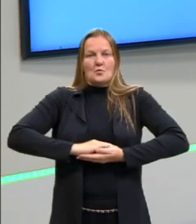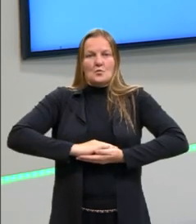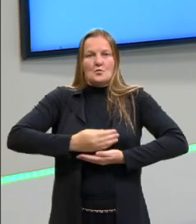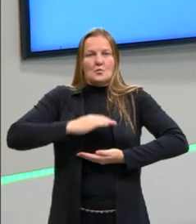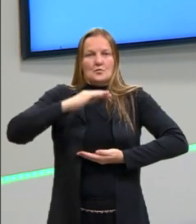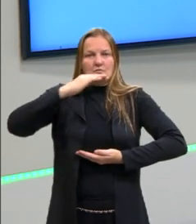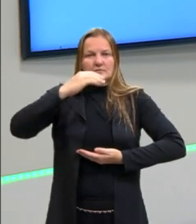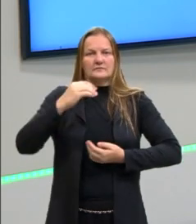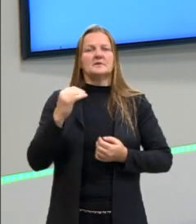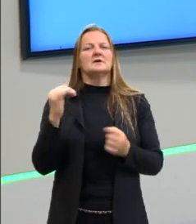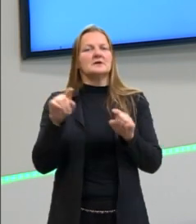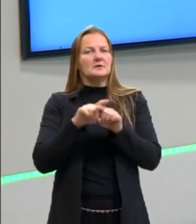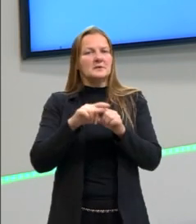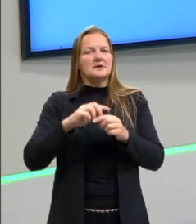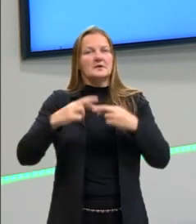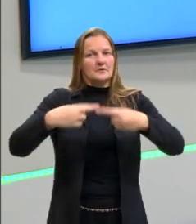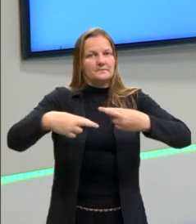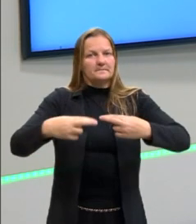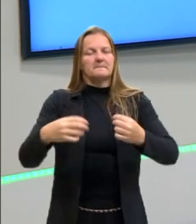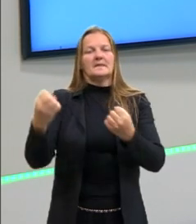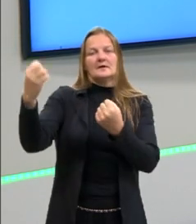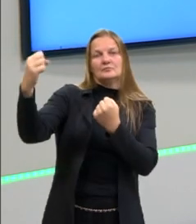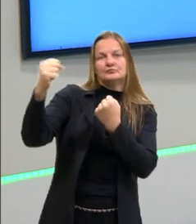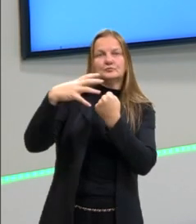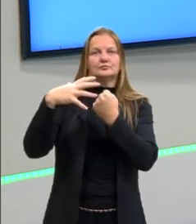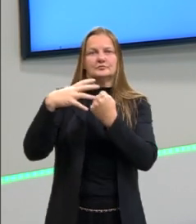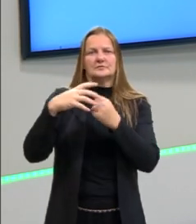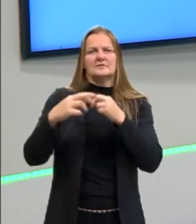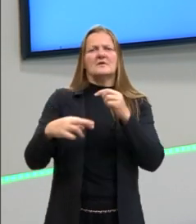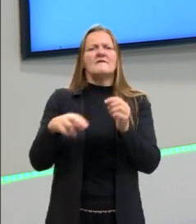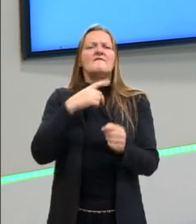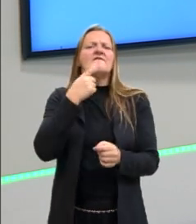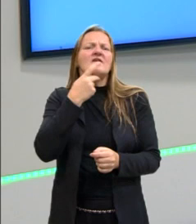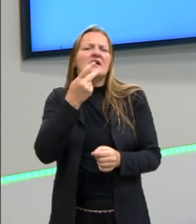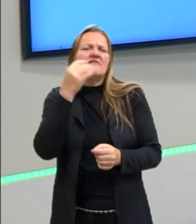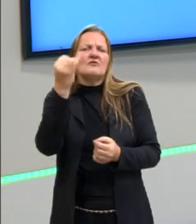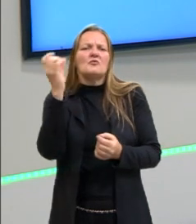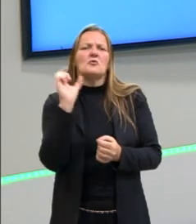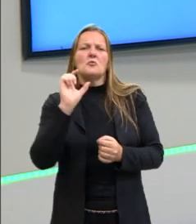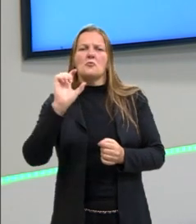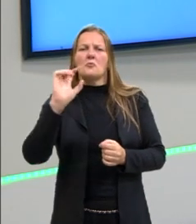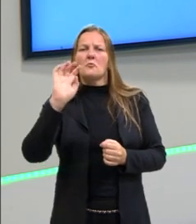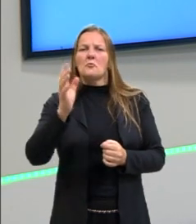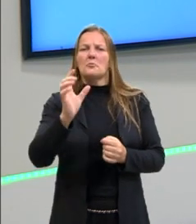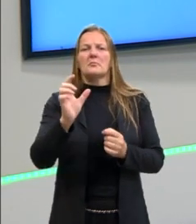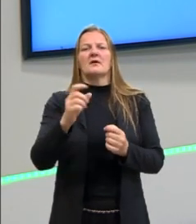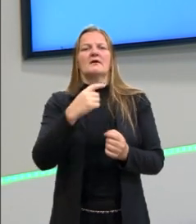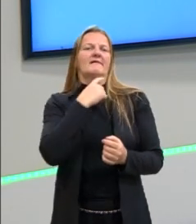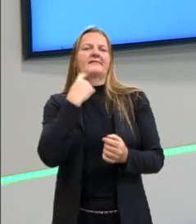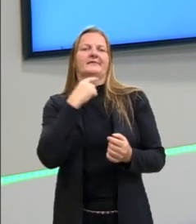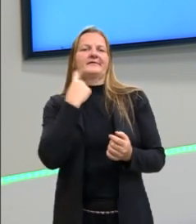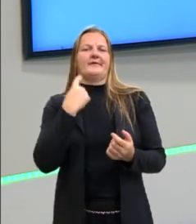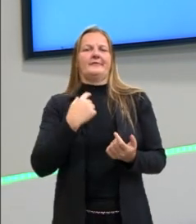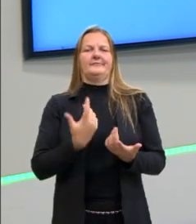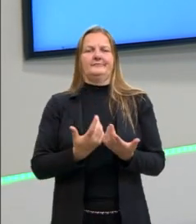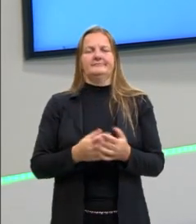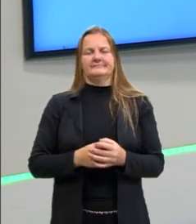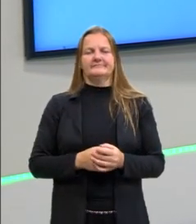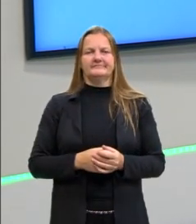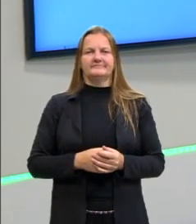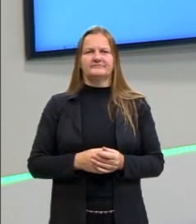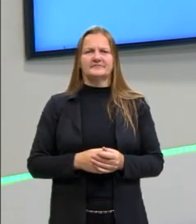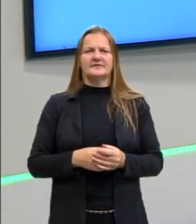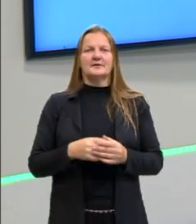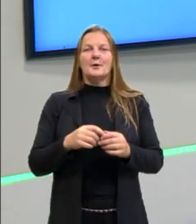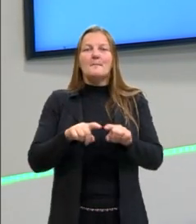iluministas vão dizer que a Idade Média foi um período de atraso. Mas eles vão estar aí ignorando uma série de